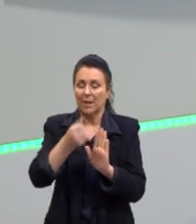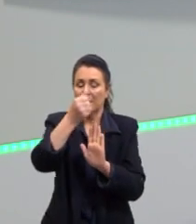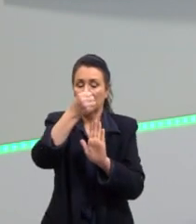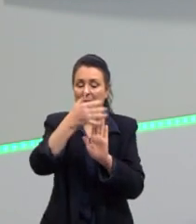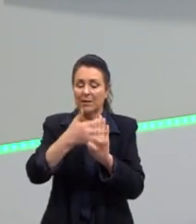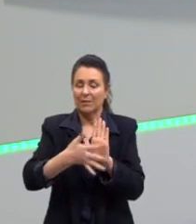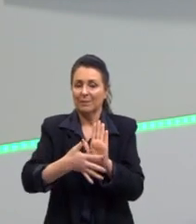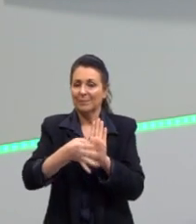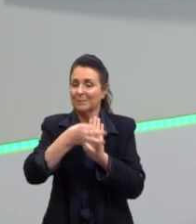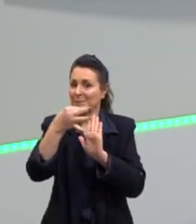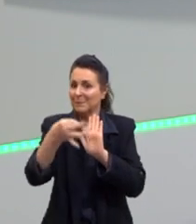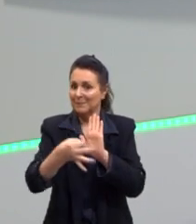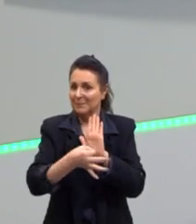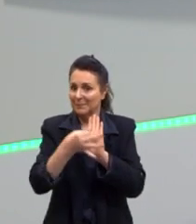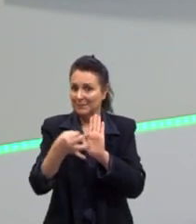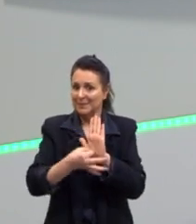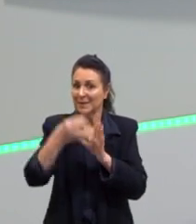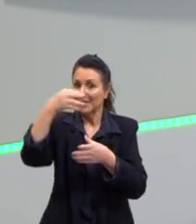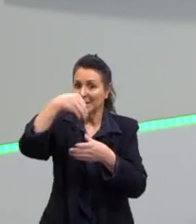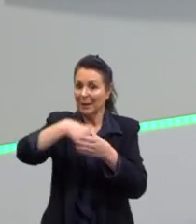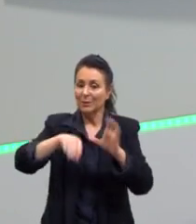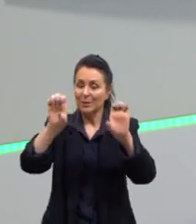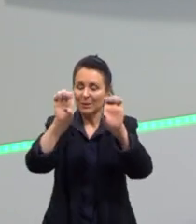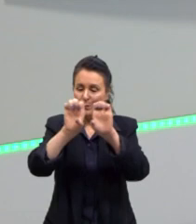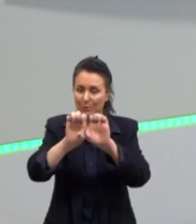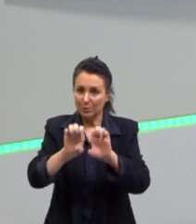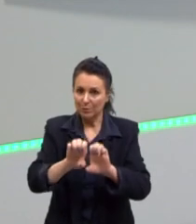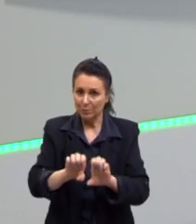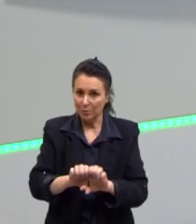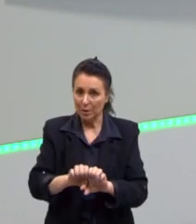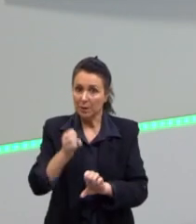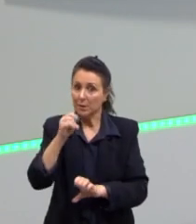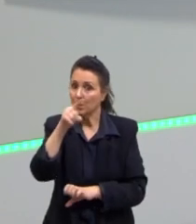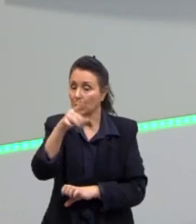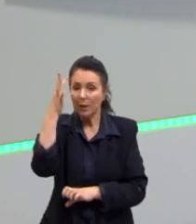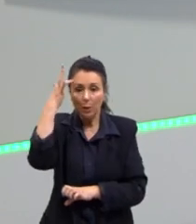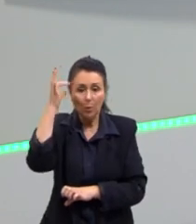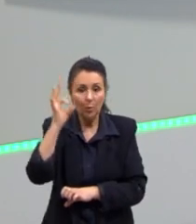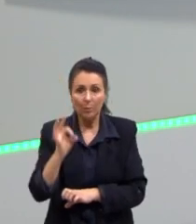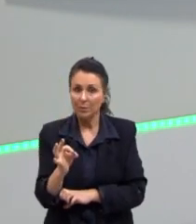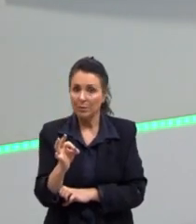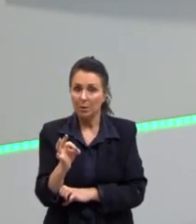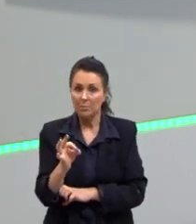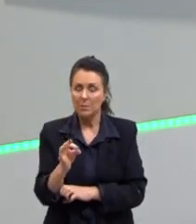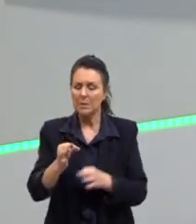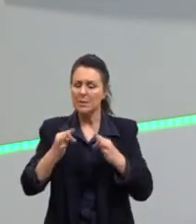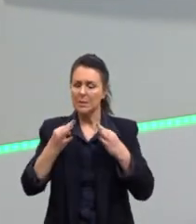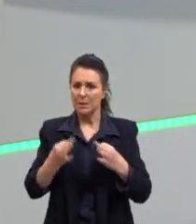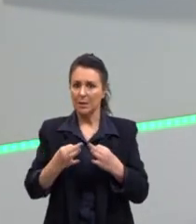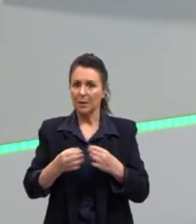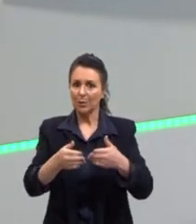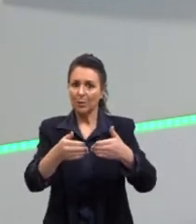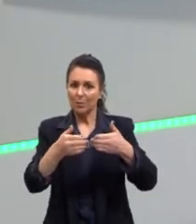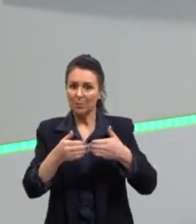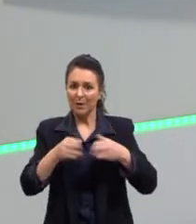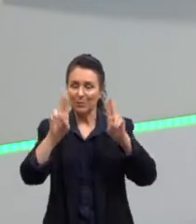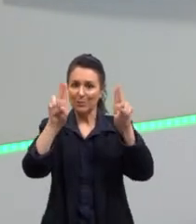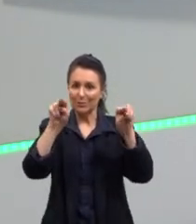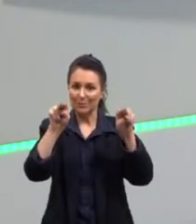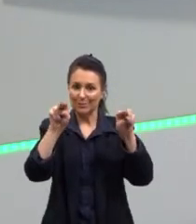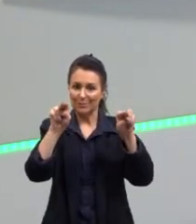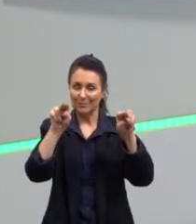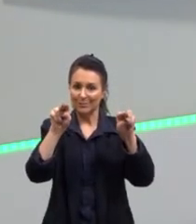e argumentar dentro dessa estrutura se tu não compreender exatamente o que pede essa temática.